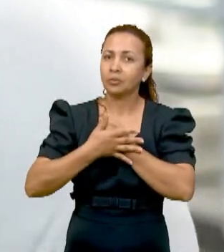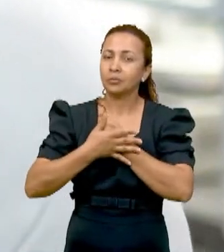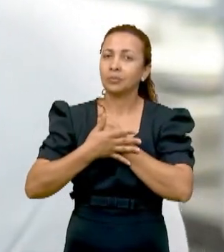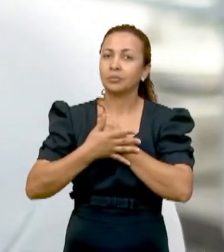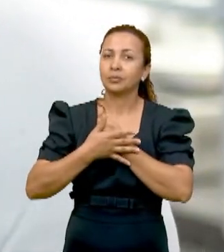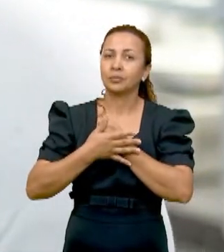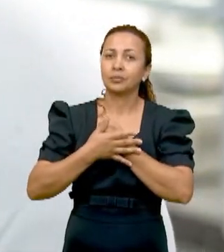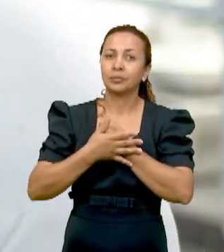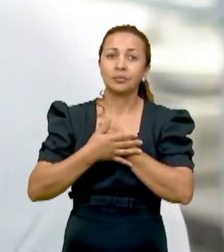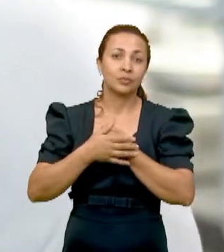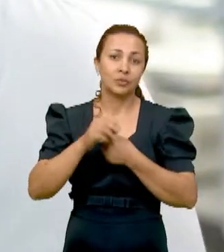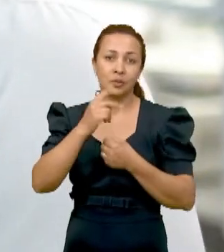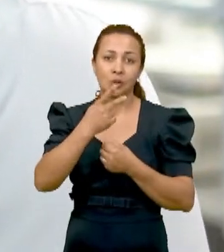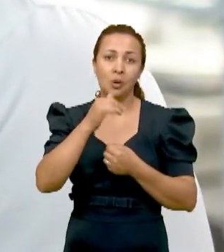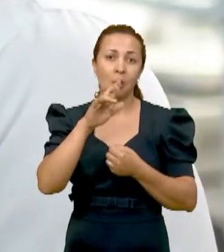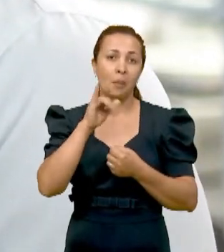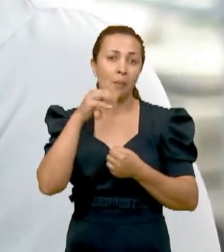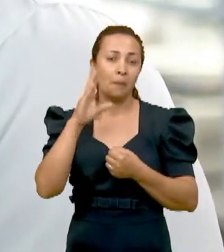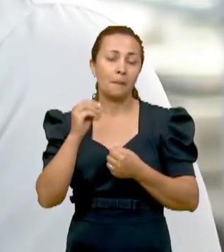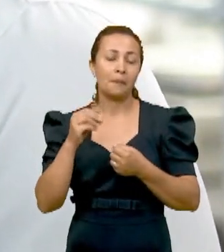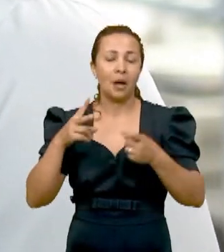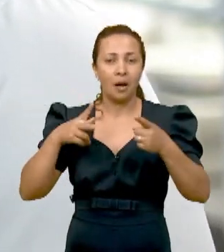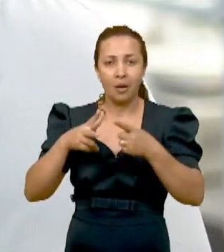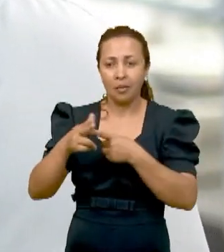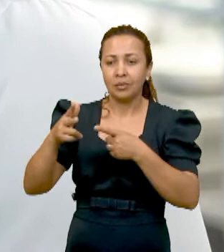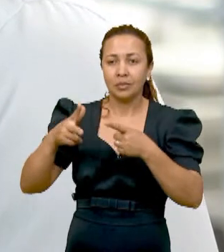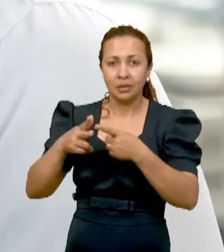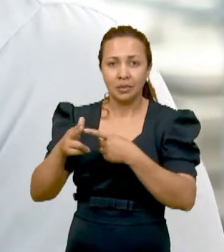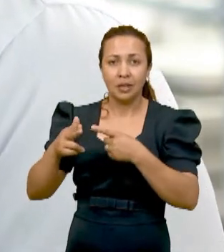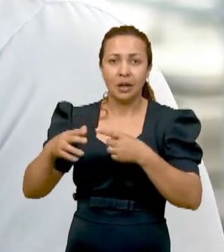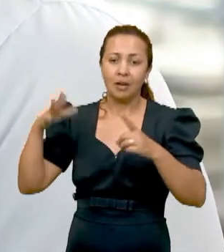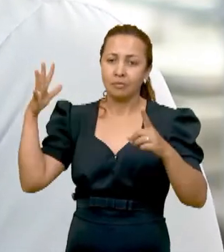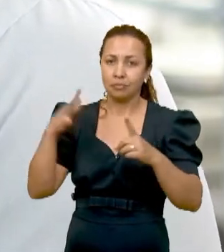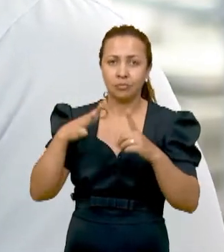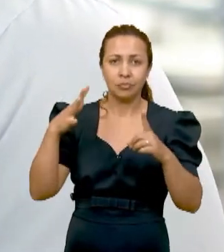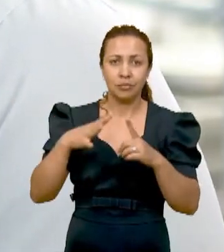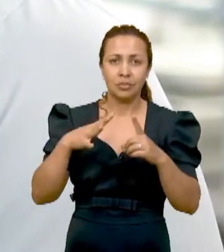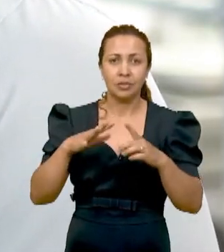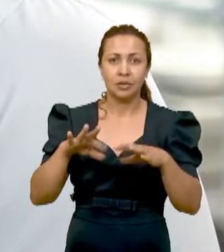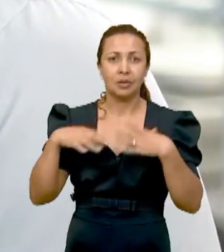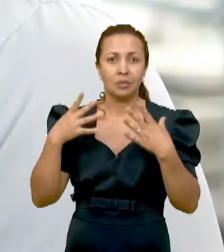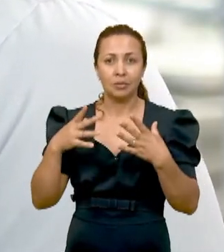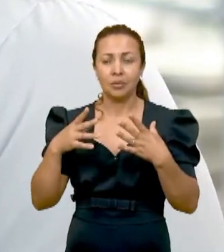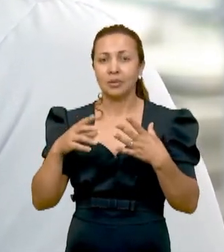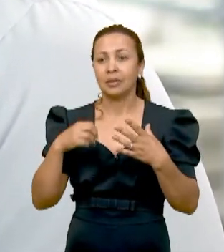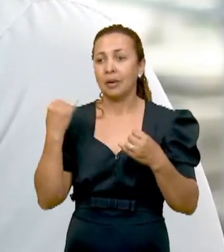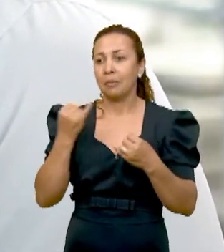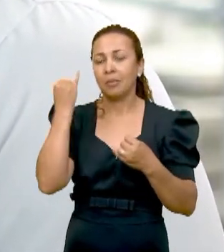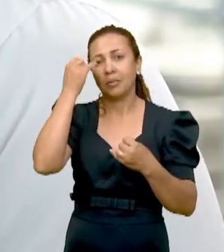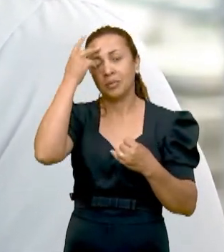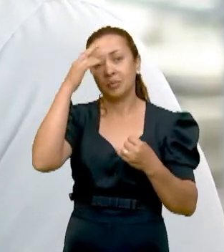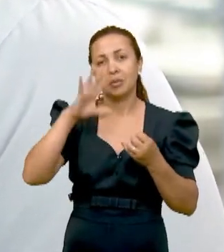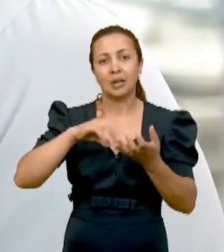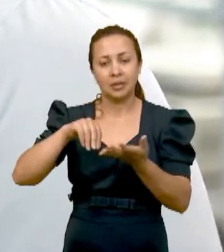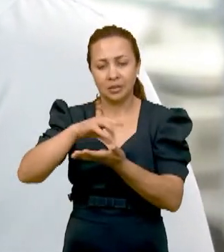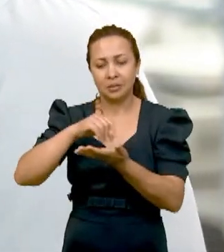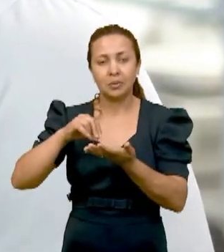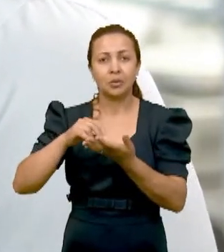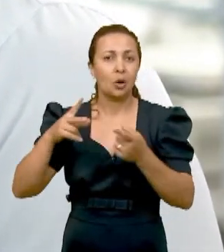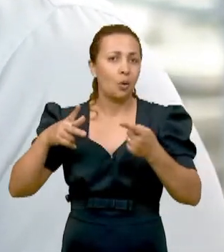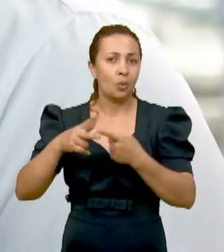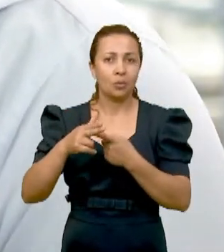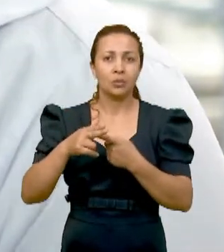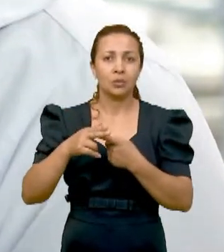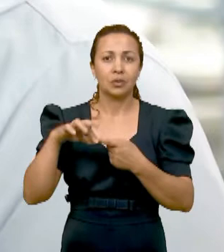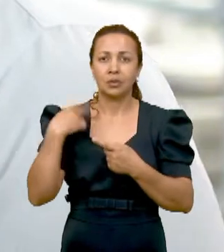Todavia, o CD Prime vai consistir em cortar esse estímulo num momento crucial para a semente, cortou